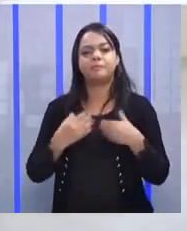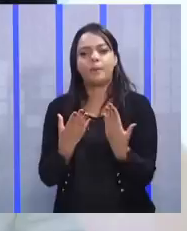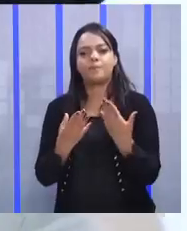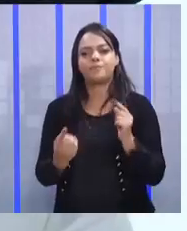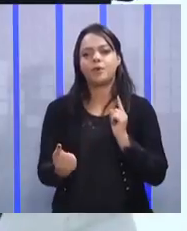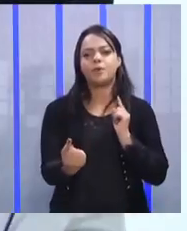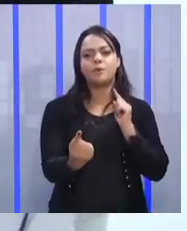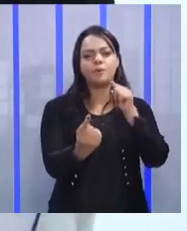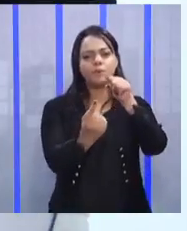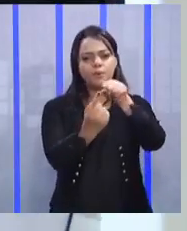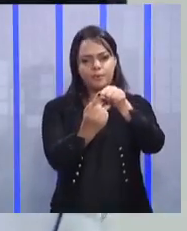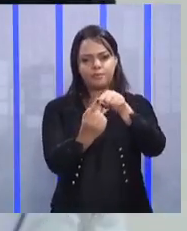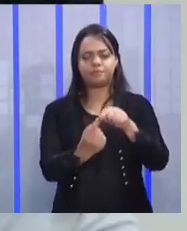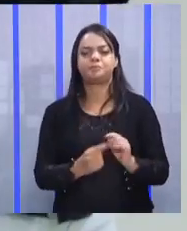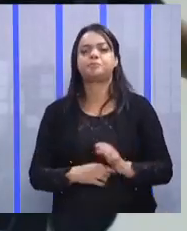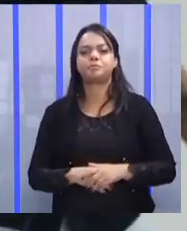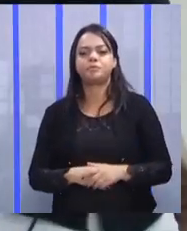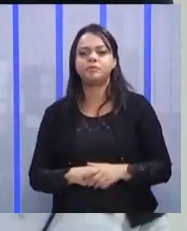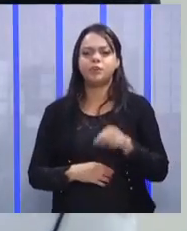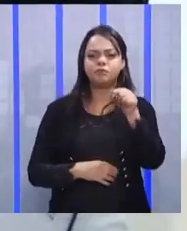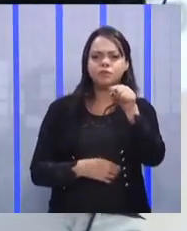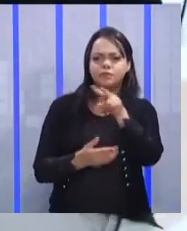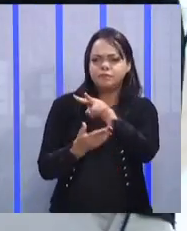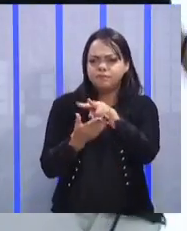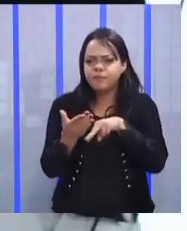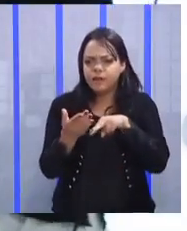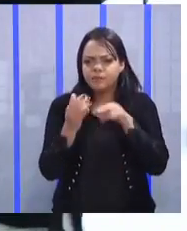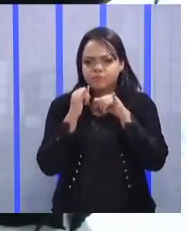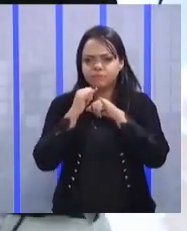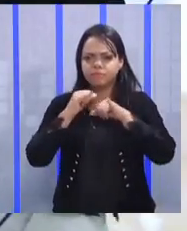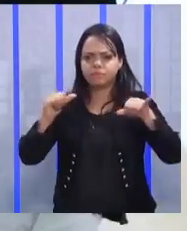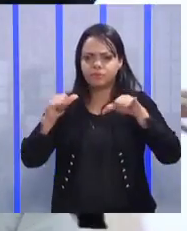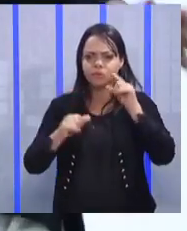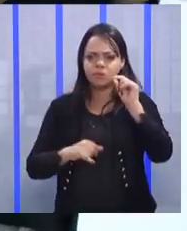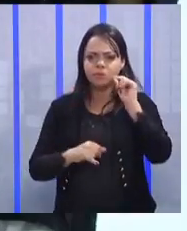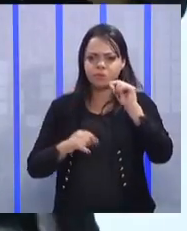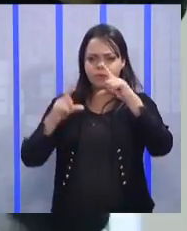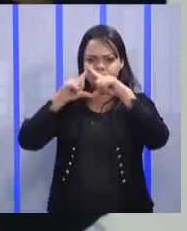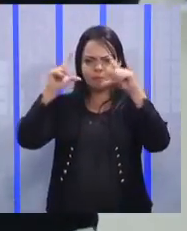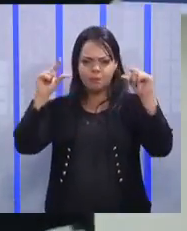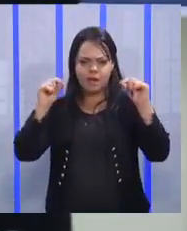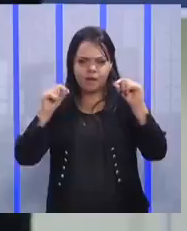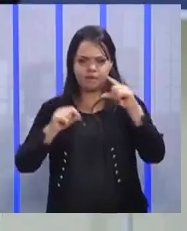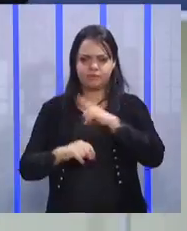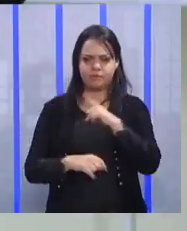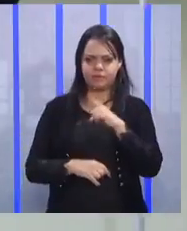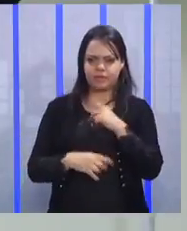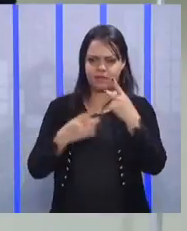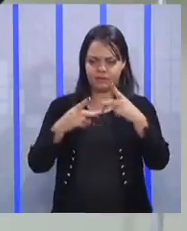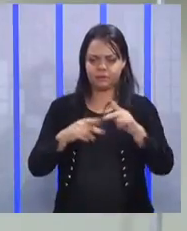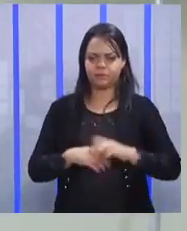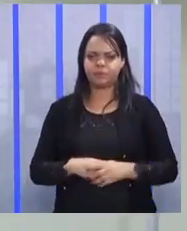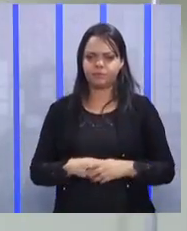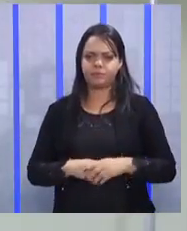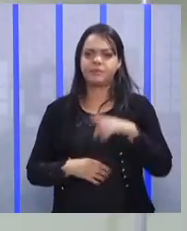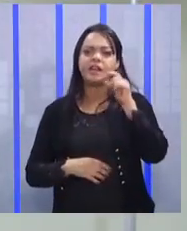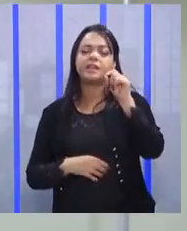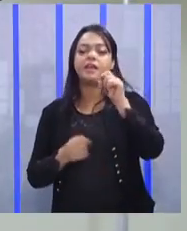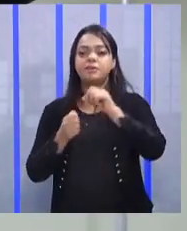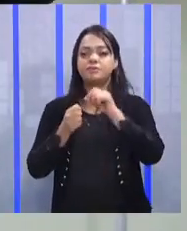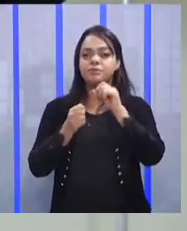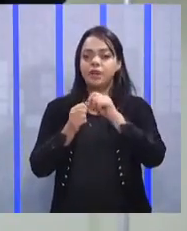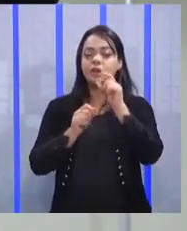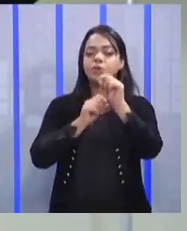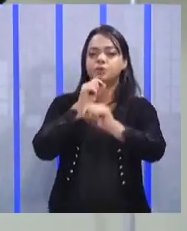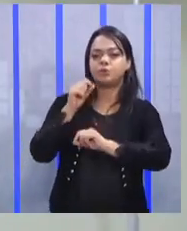Objetividade. Quando você vai ler uma notícia, o primeiro parágrafo tem aquilo ali, Quem fez o quê, quando,